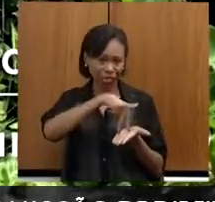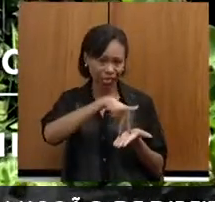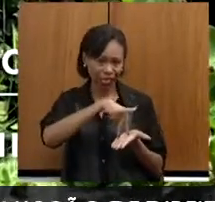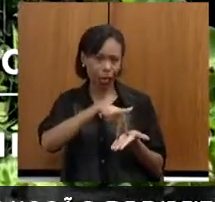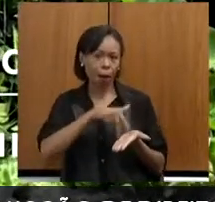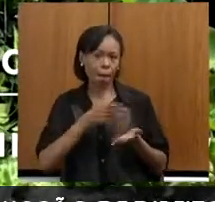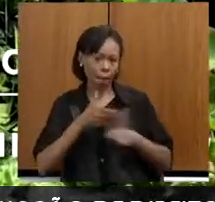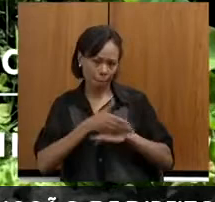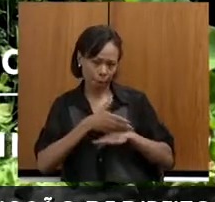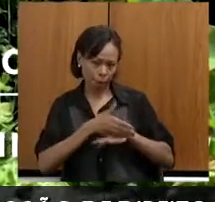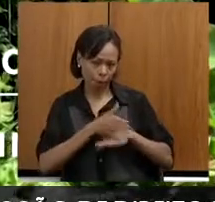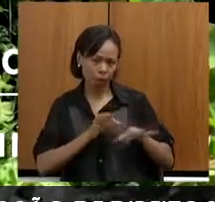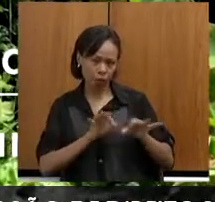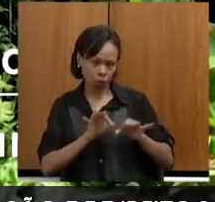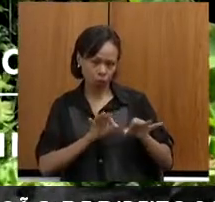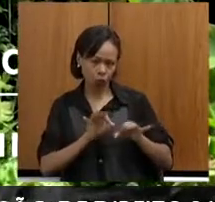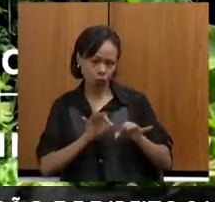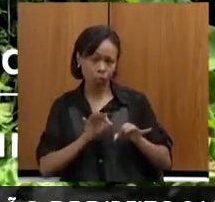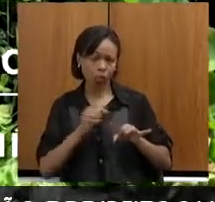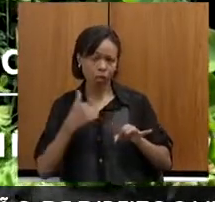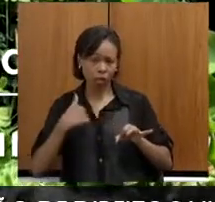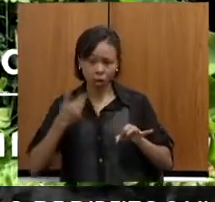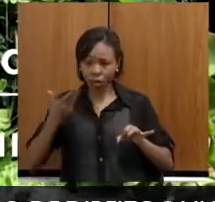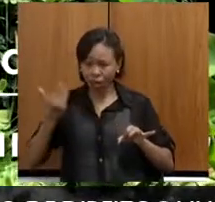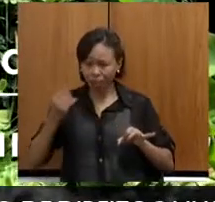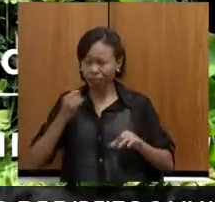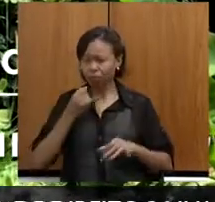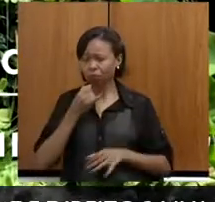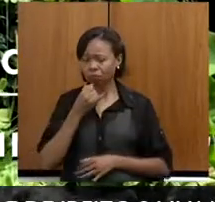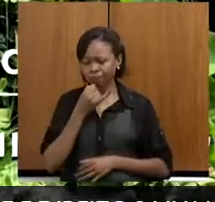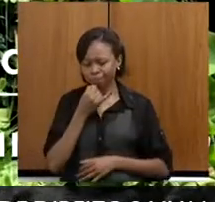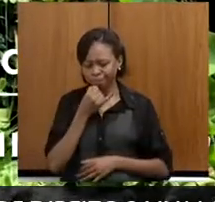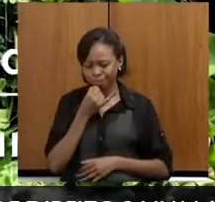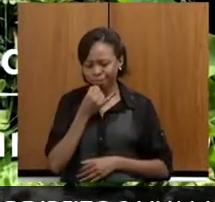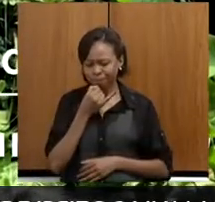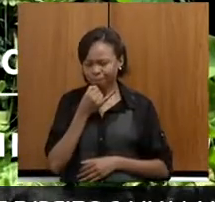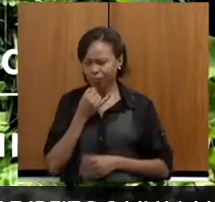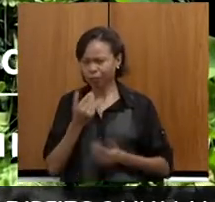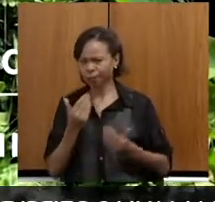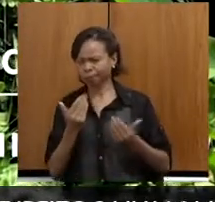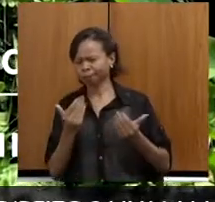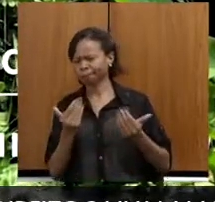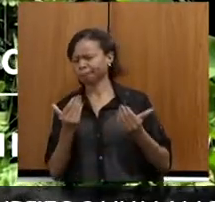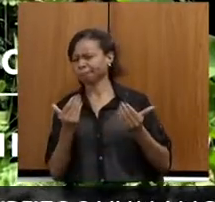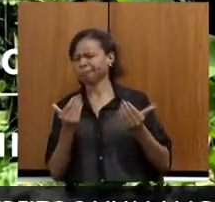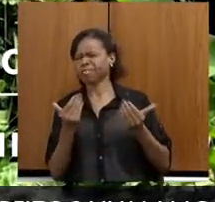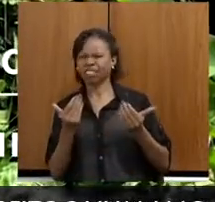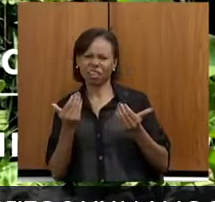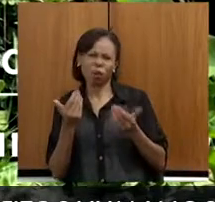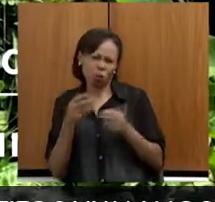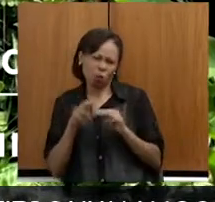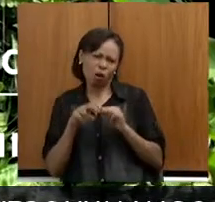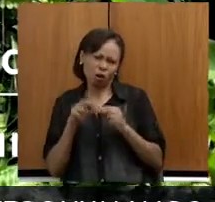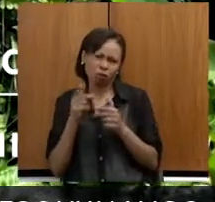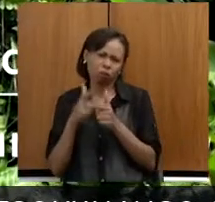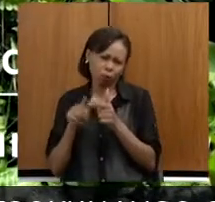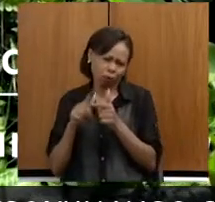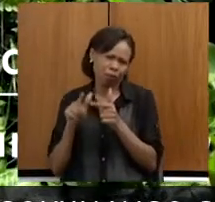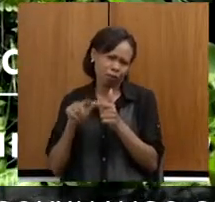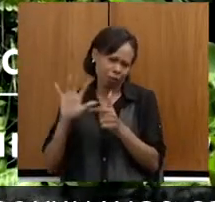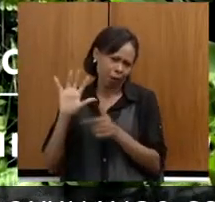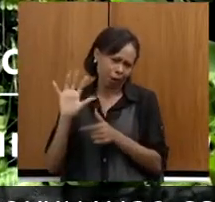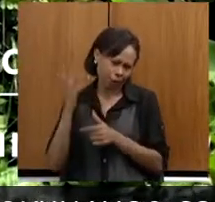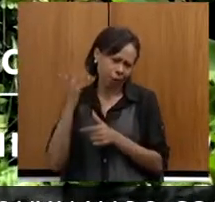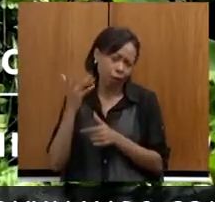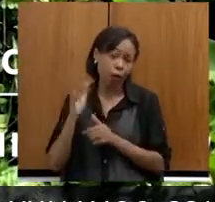era uma pessoa bem triste, estava bem triste, estava meio cismada devido aos fatos que aconteceu, mas